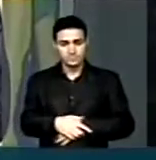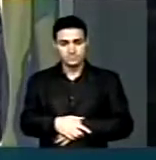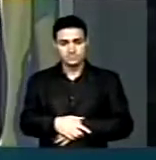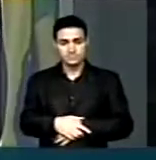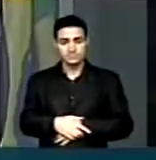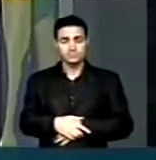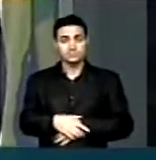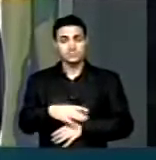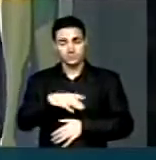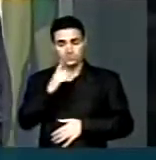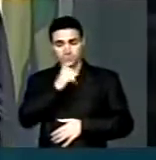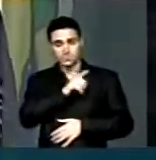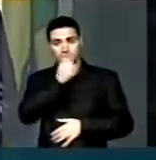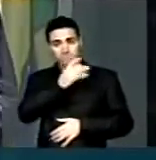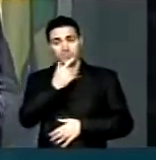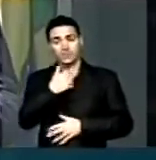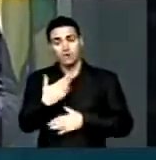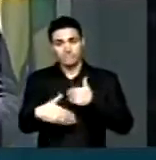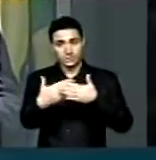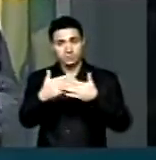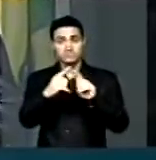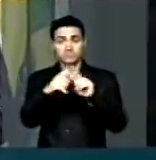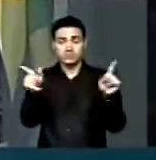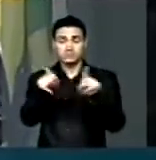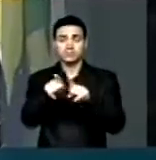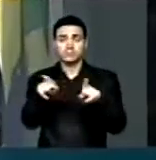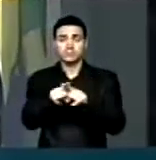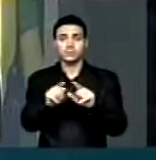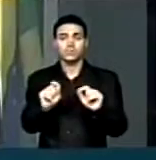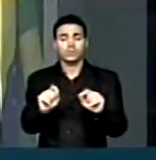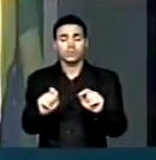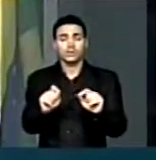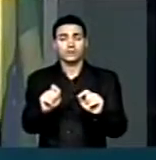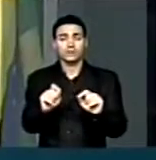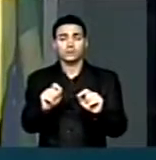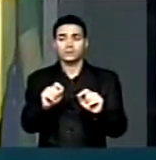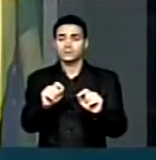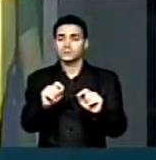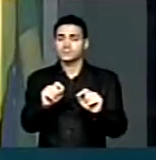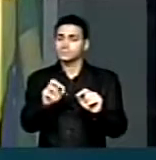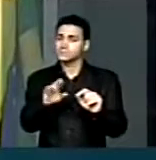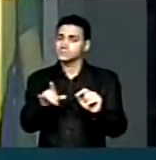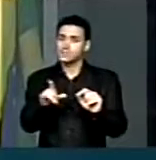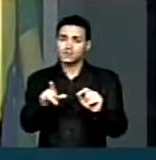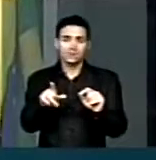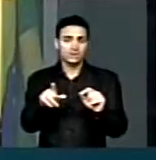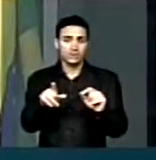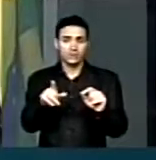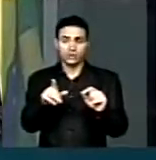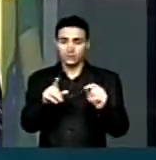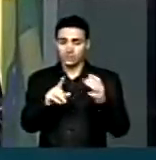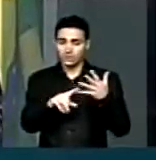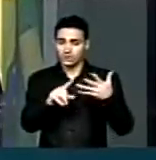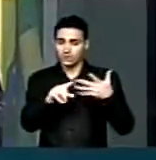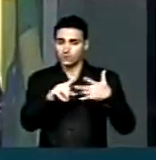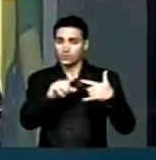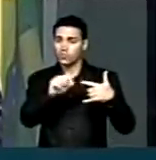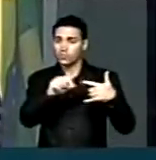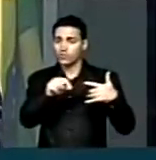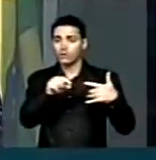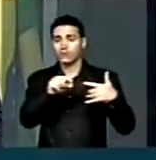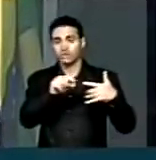mais um avanço, mas também não atende a todas as necessidades do